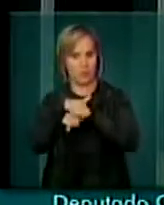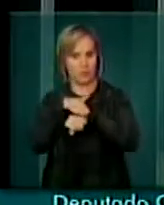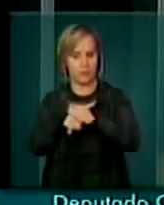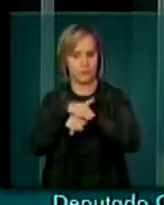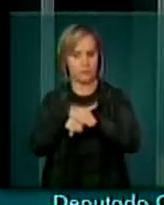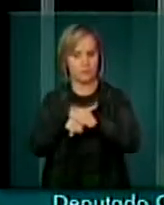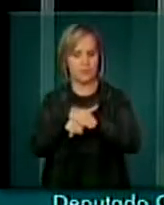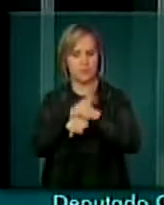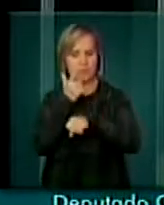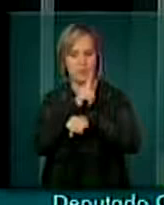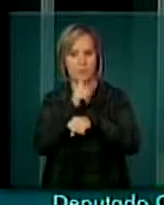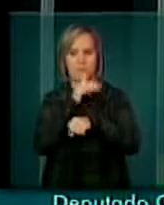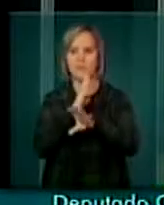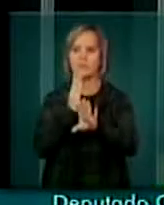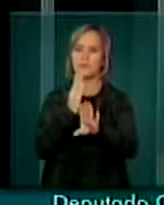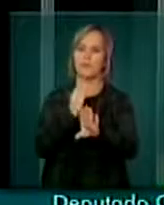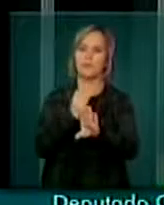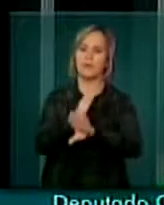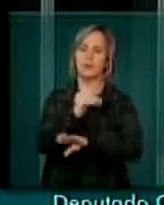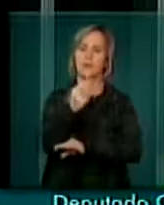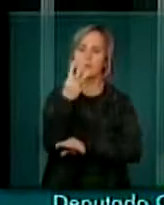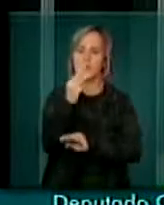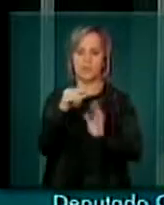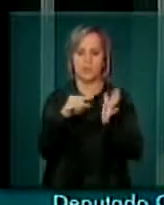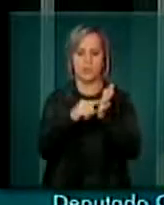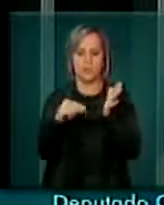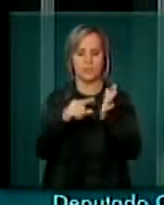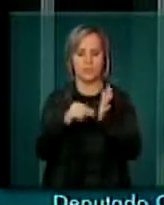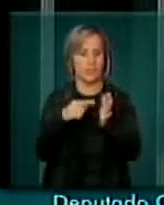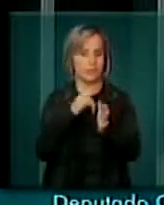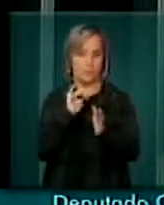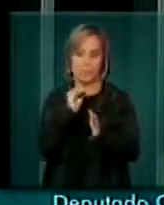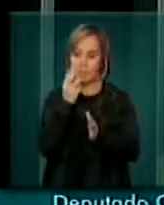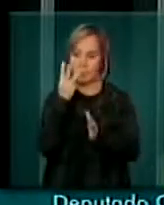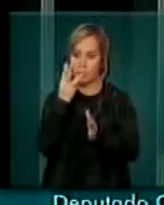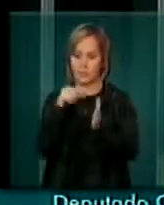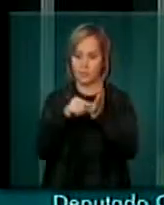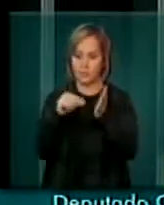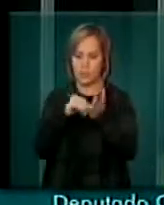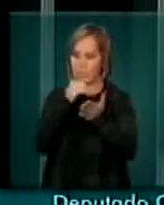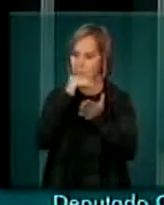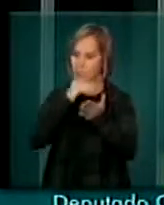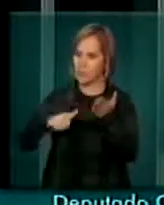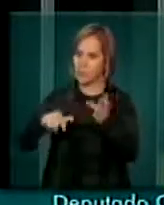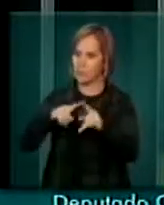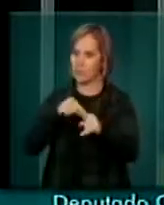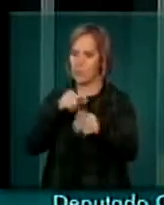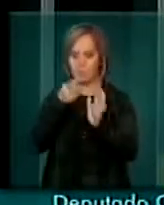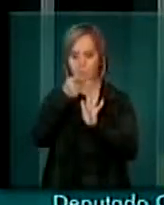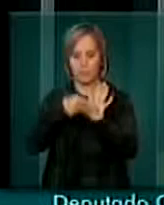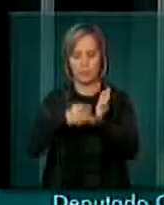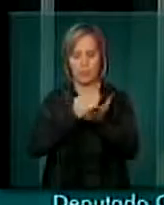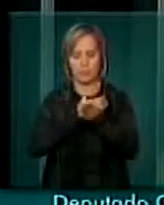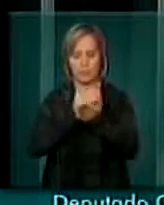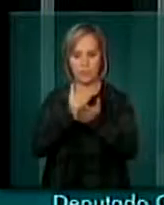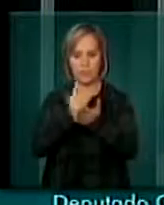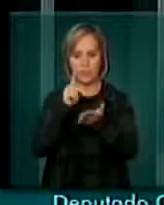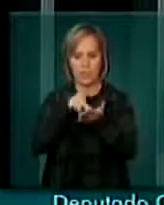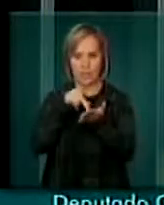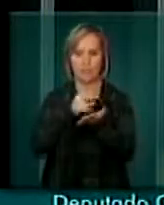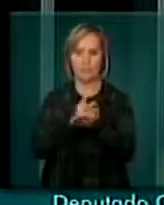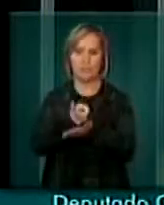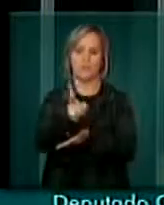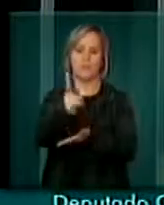aprovou três destaques, na verdade, rejeitou três destaques, aprovando o texto original. Isso nos permite entender